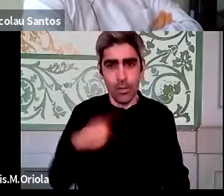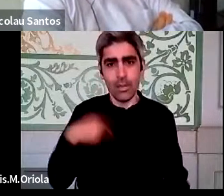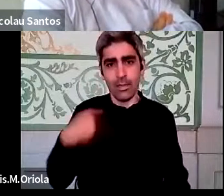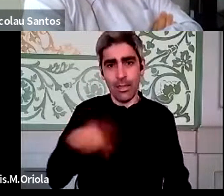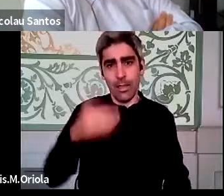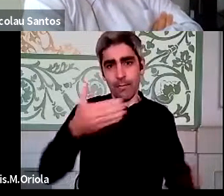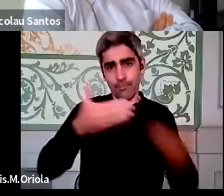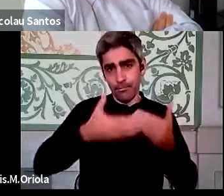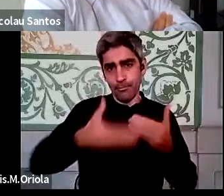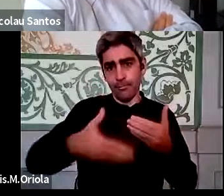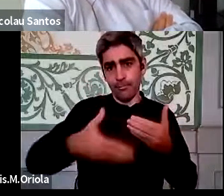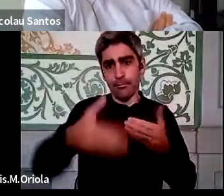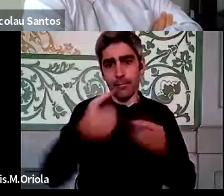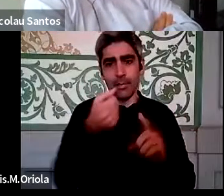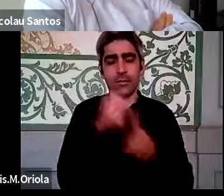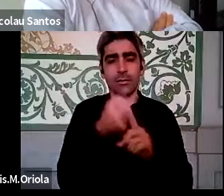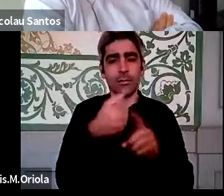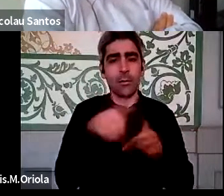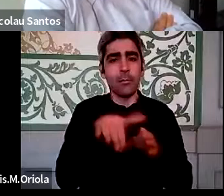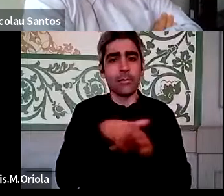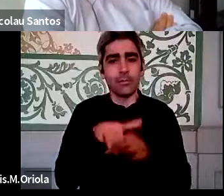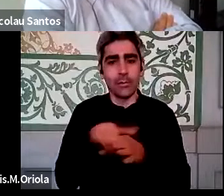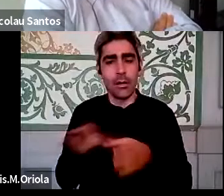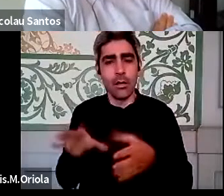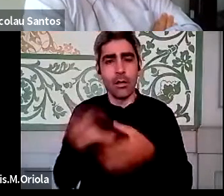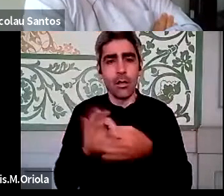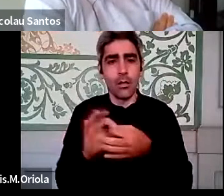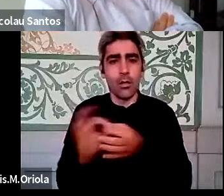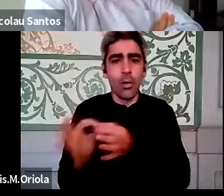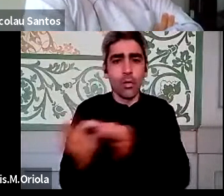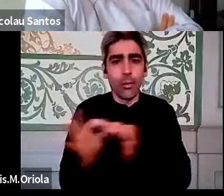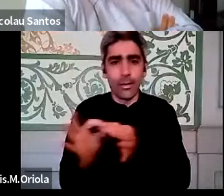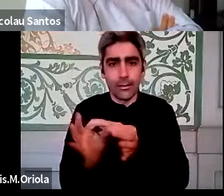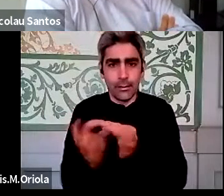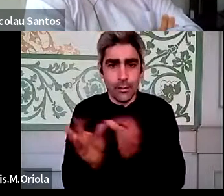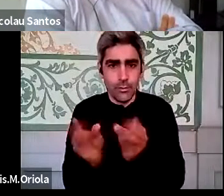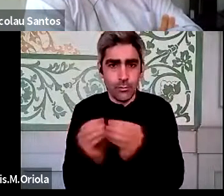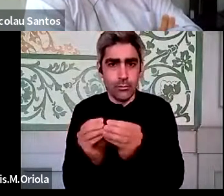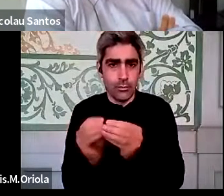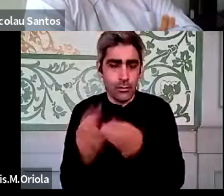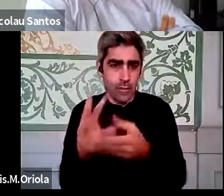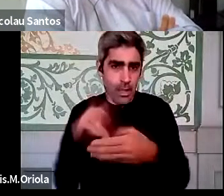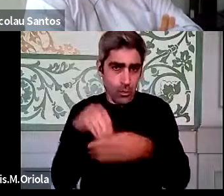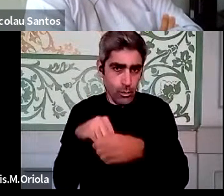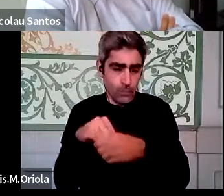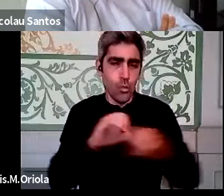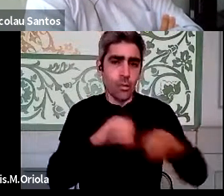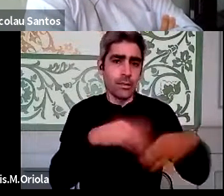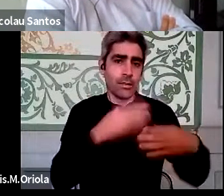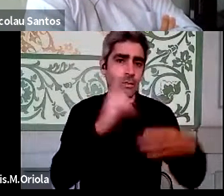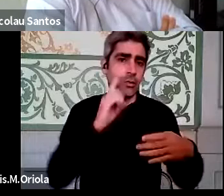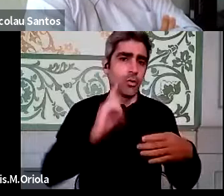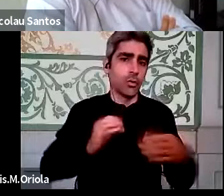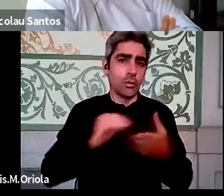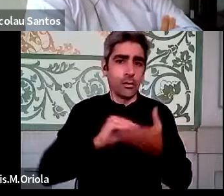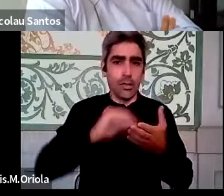desafio da participação acoplado ao da cooperação, não é? No início, a senhora secretária de Estado referiu a importância